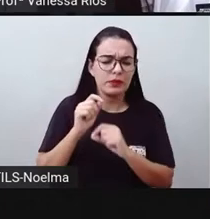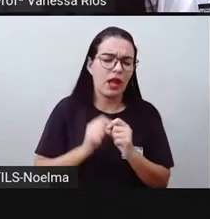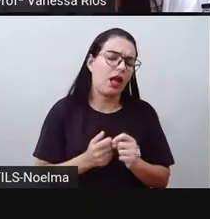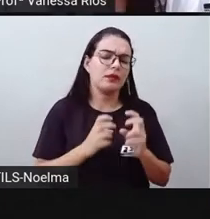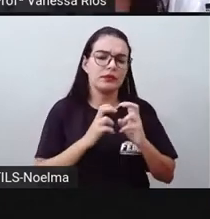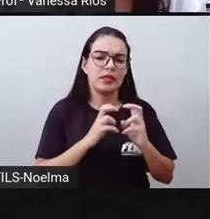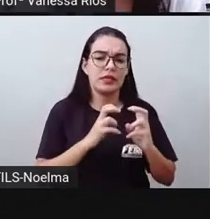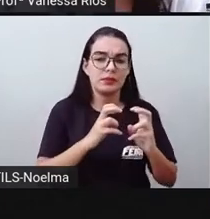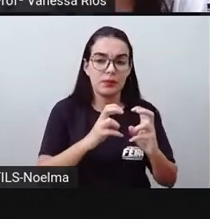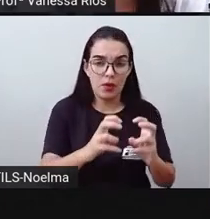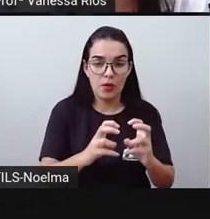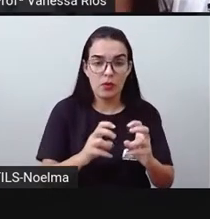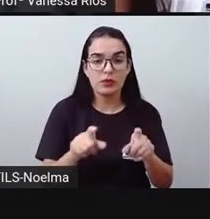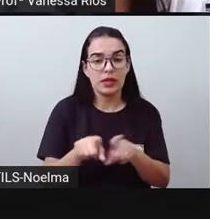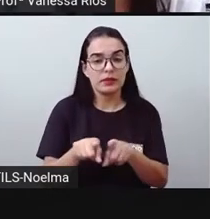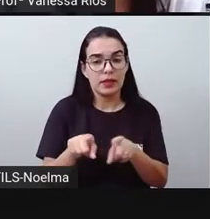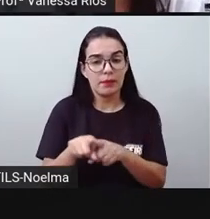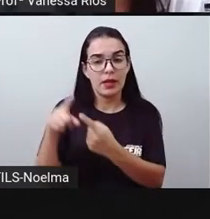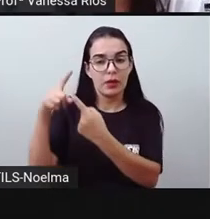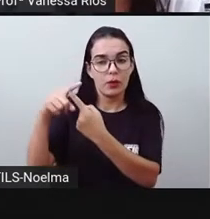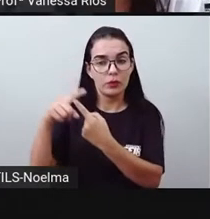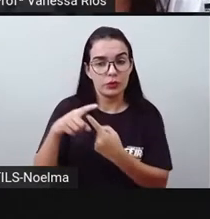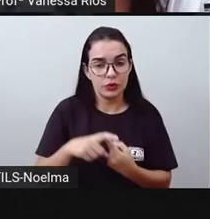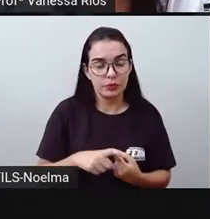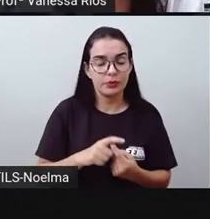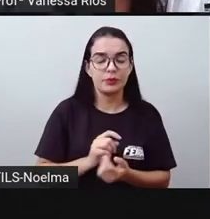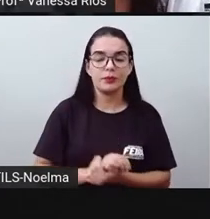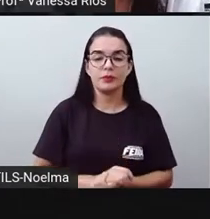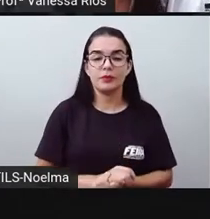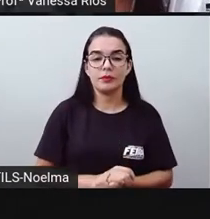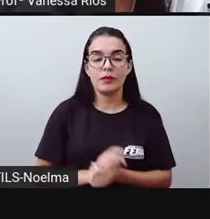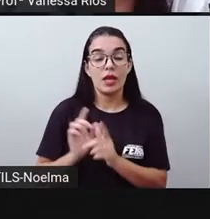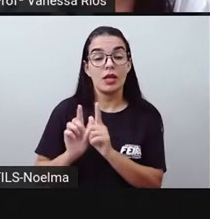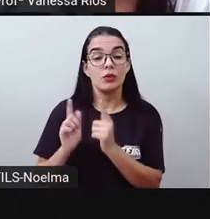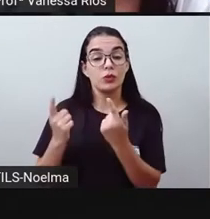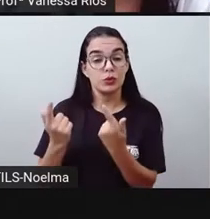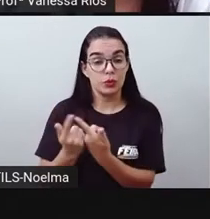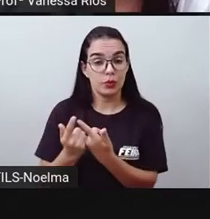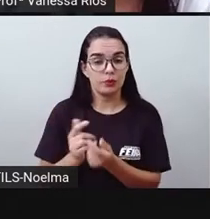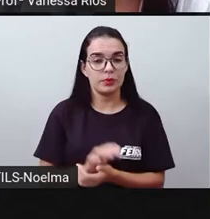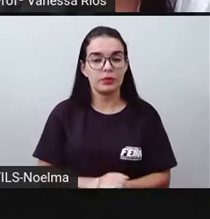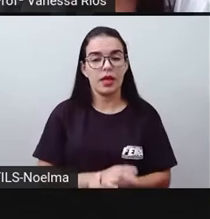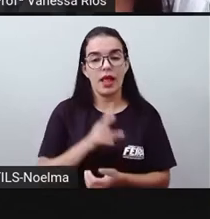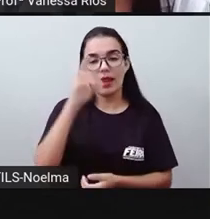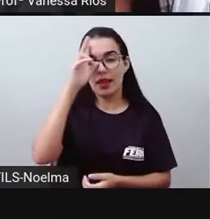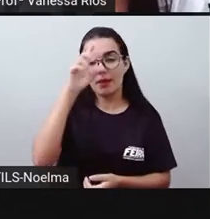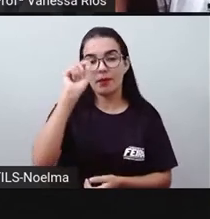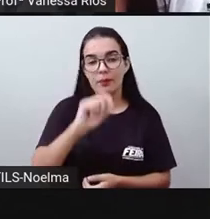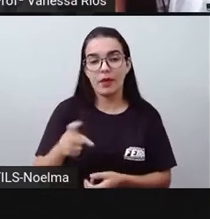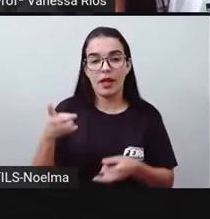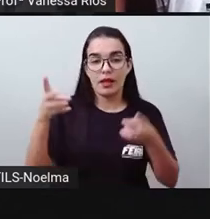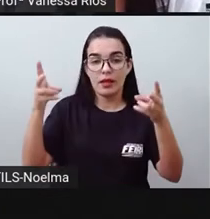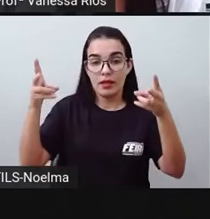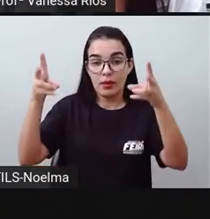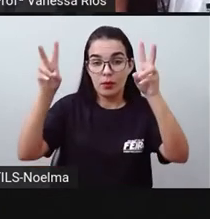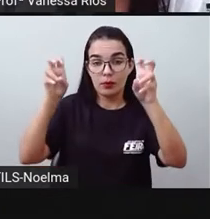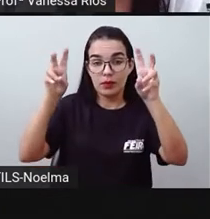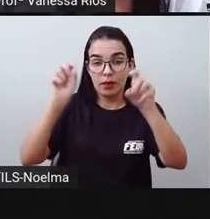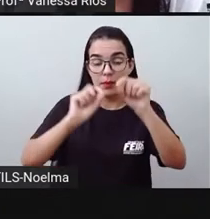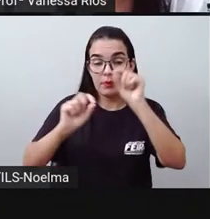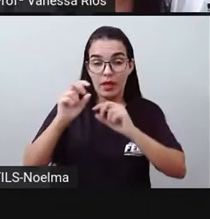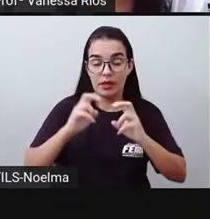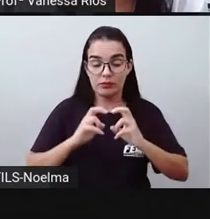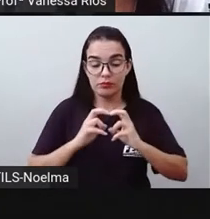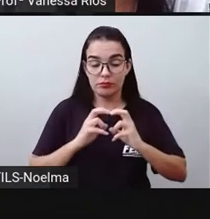transporte e as categorias dos meios de transporte. Lembra aí que o tema da nossa aula é falar sobre os meios de transporte